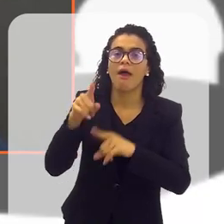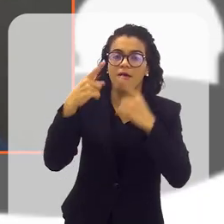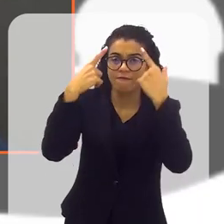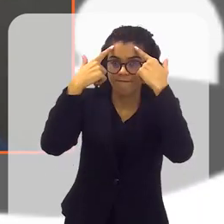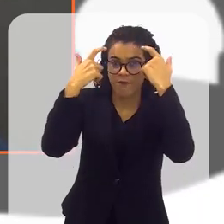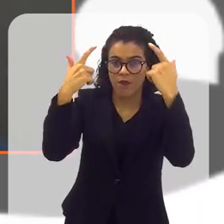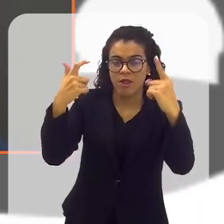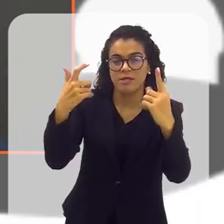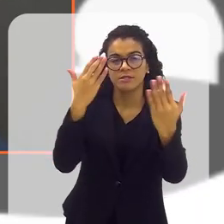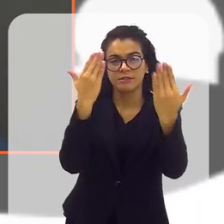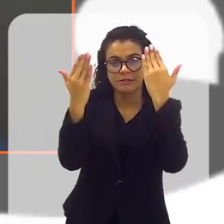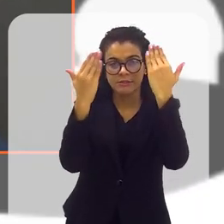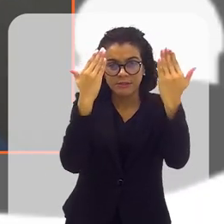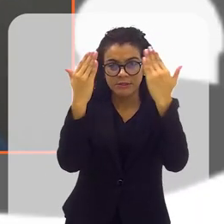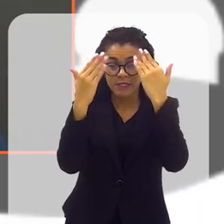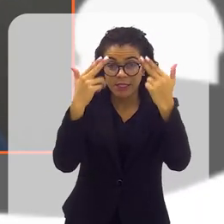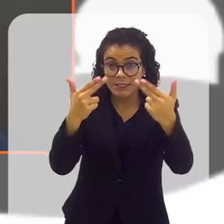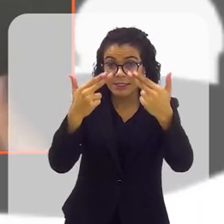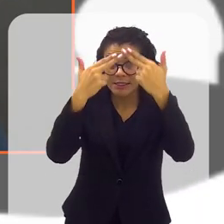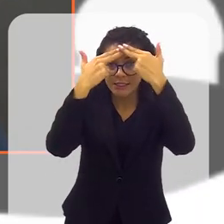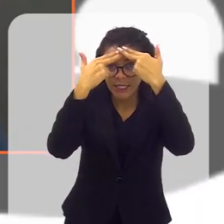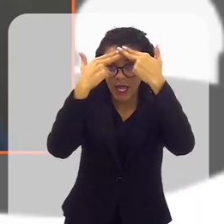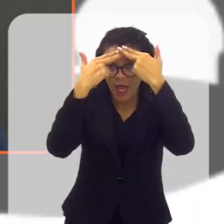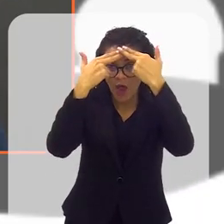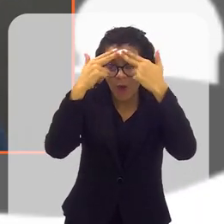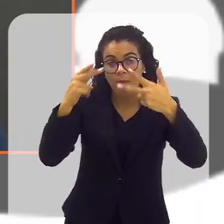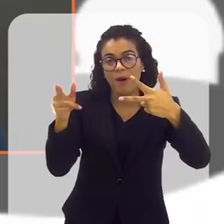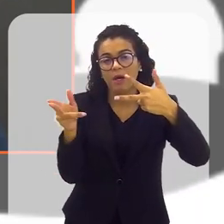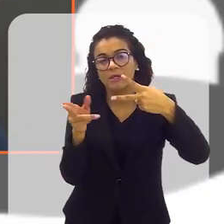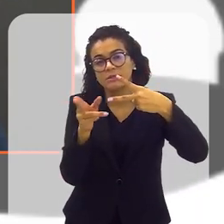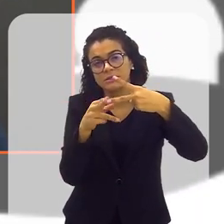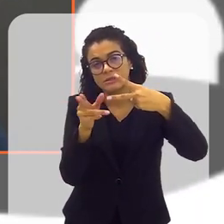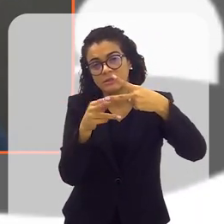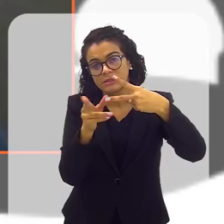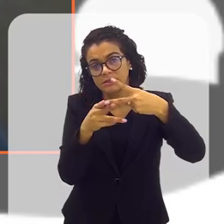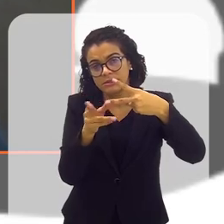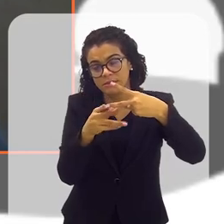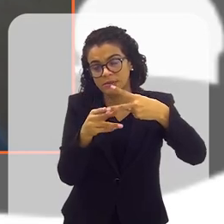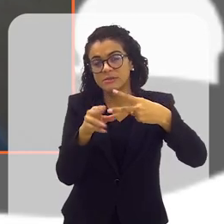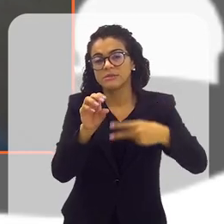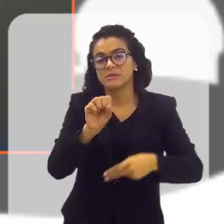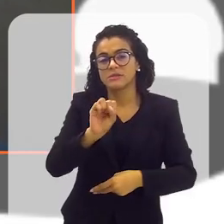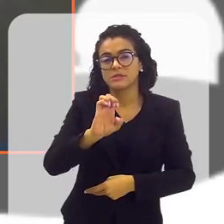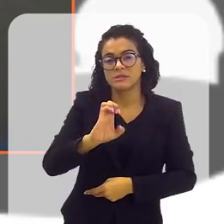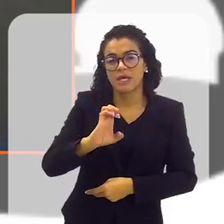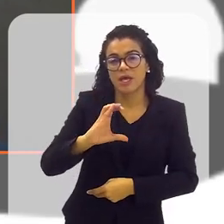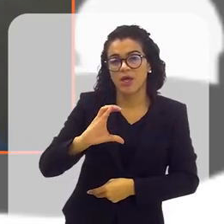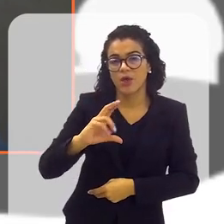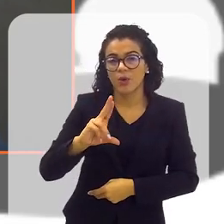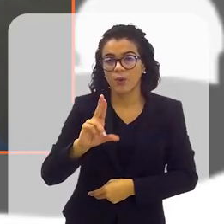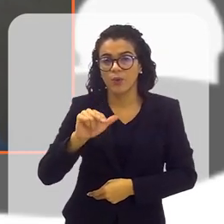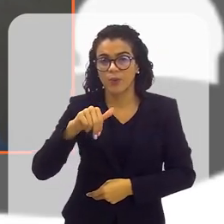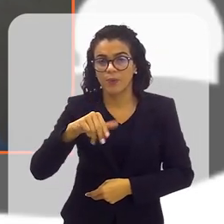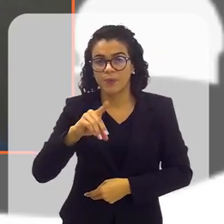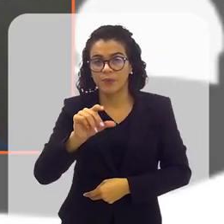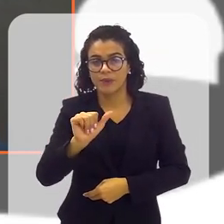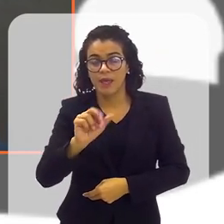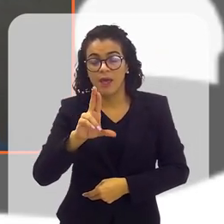a violência psicológica chama-se do trauma secundário. E essa